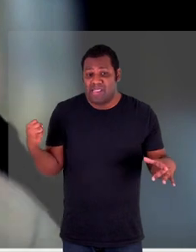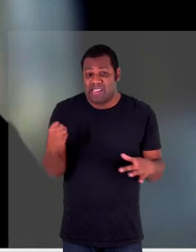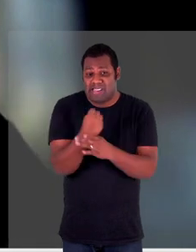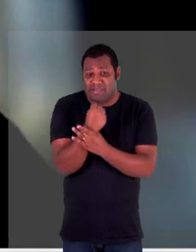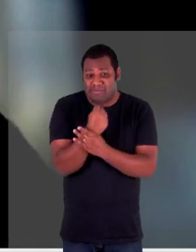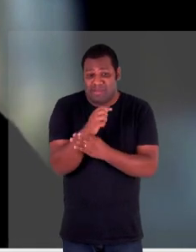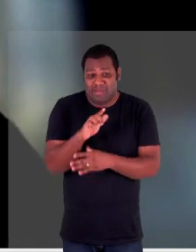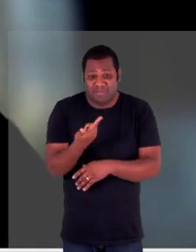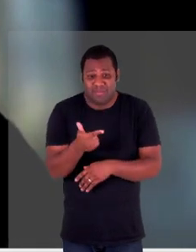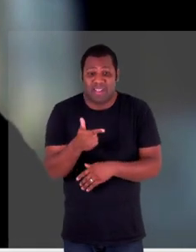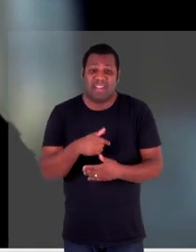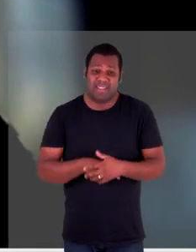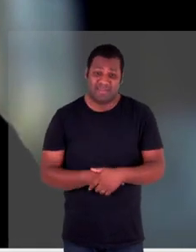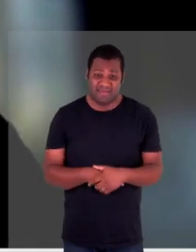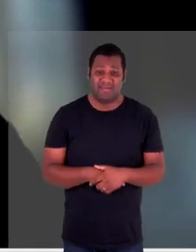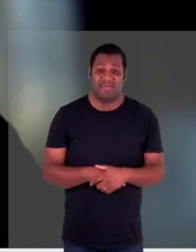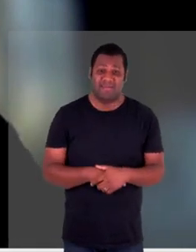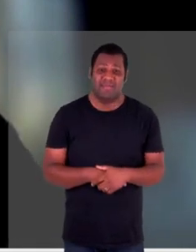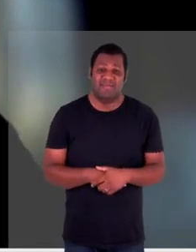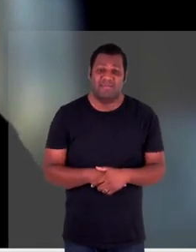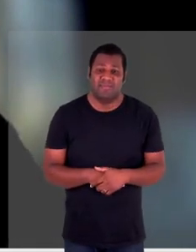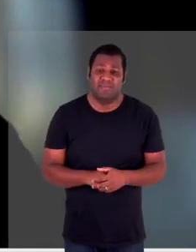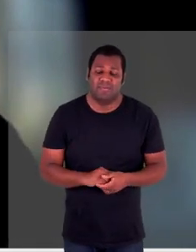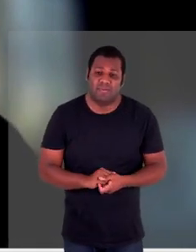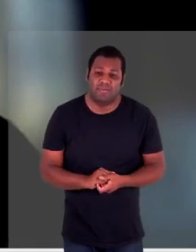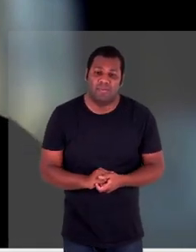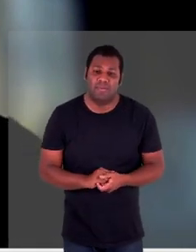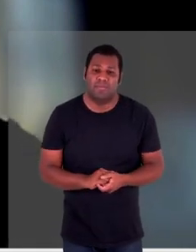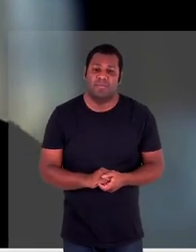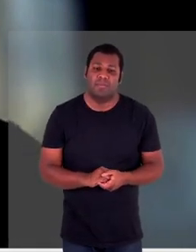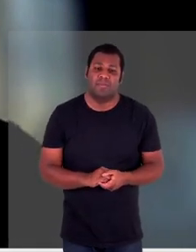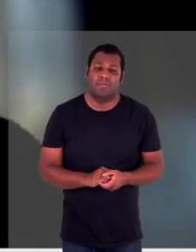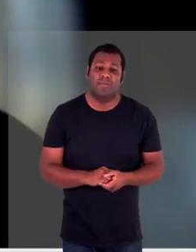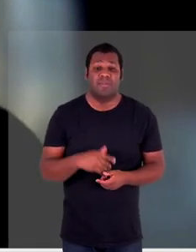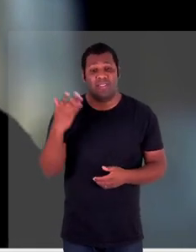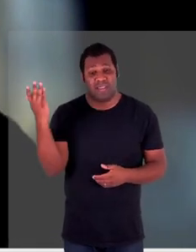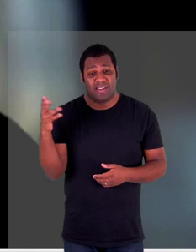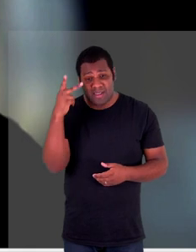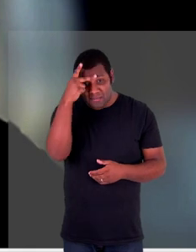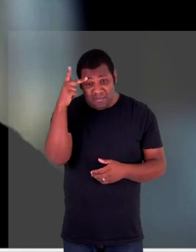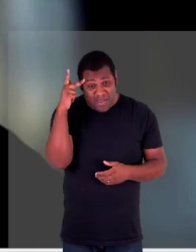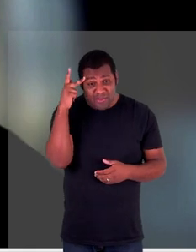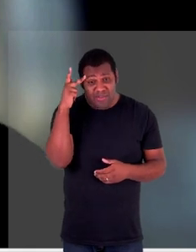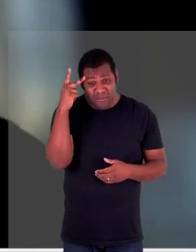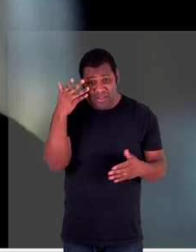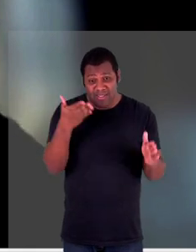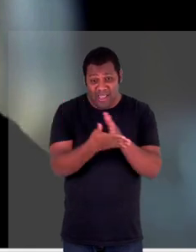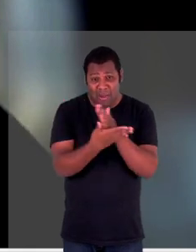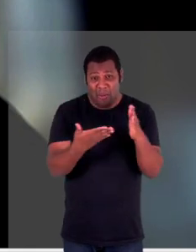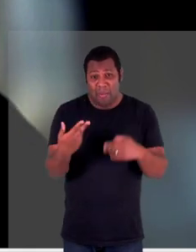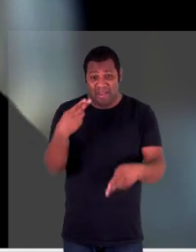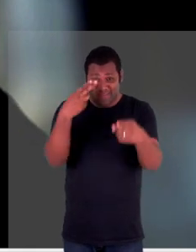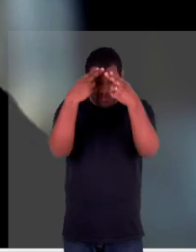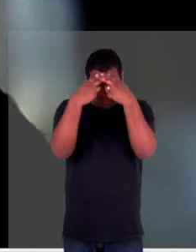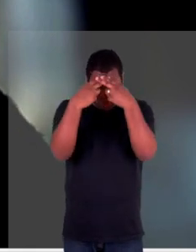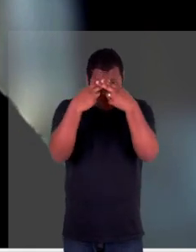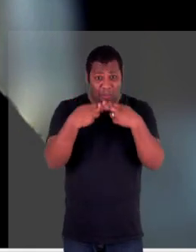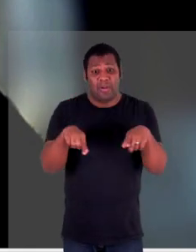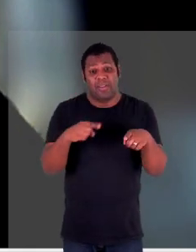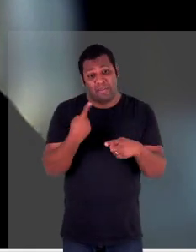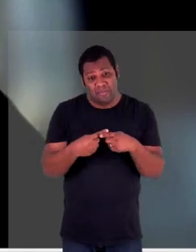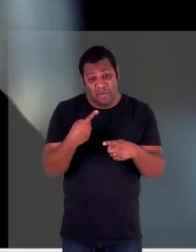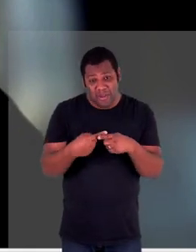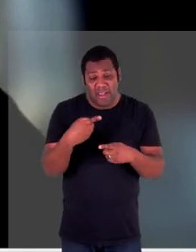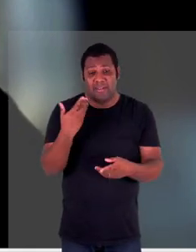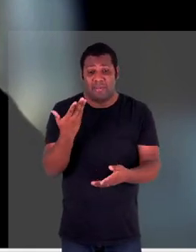também cria uma instabilidade muito grande para quem já perdeu tudo ou está vivendo numa situação de vulnerabilidade